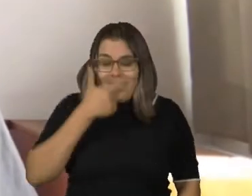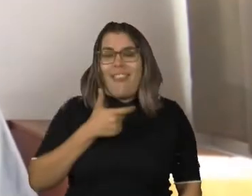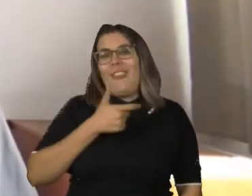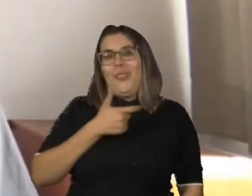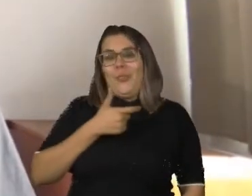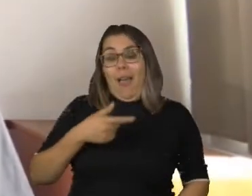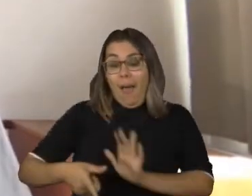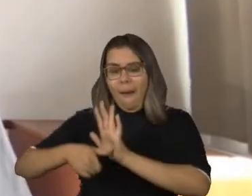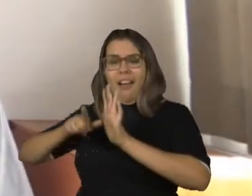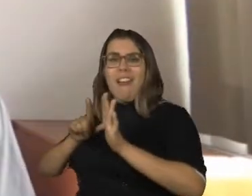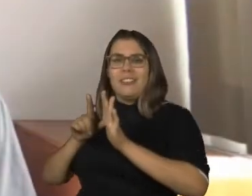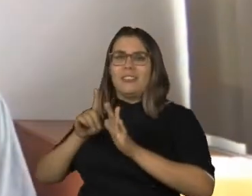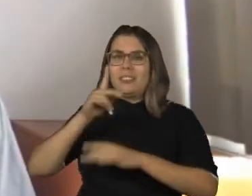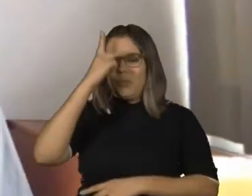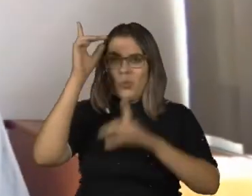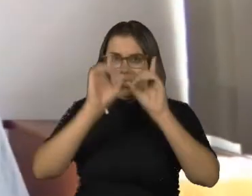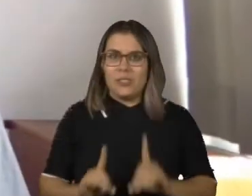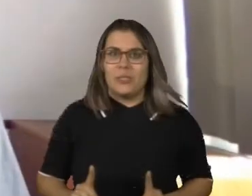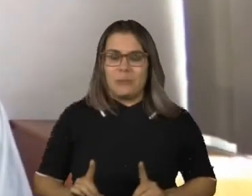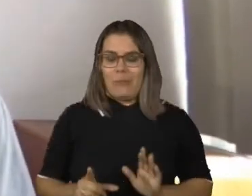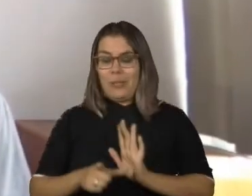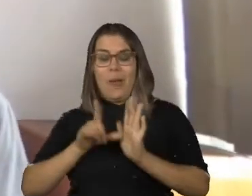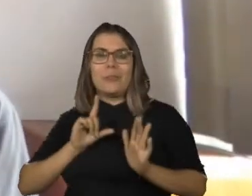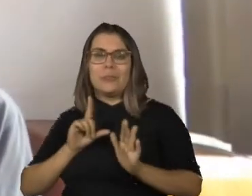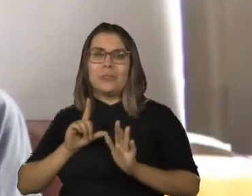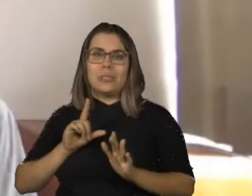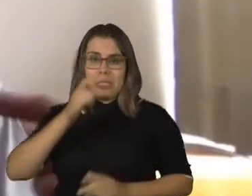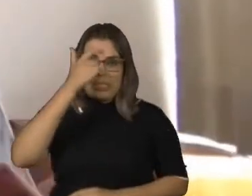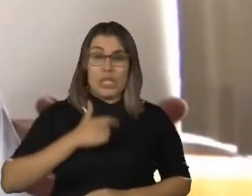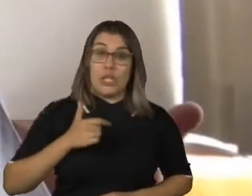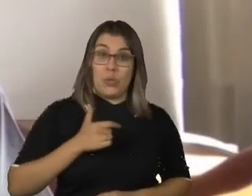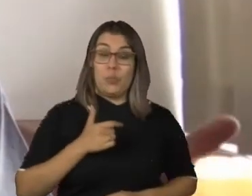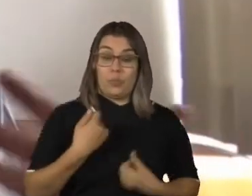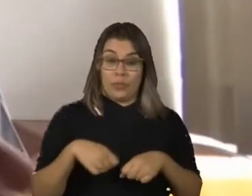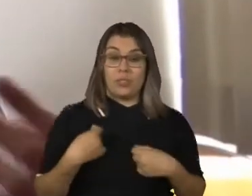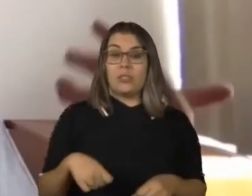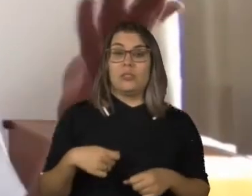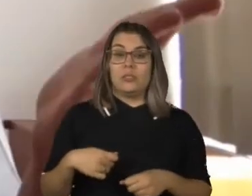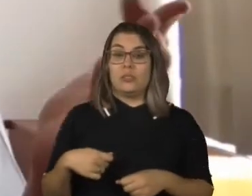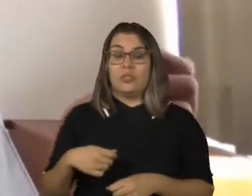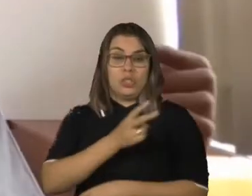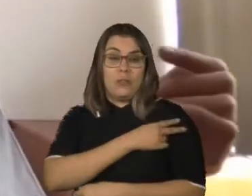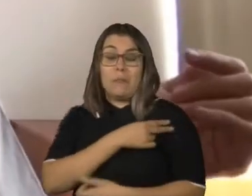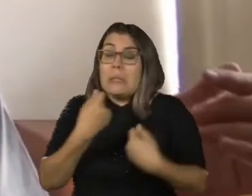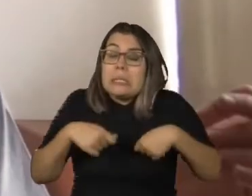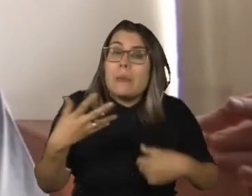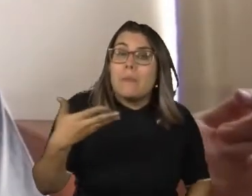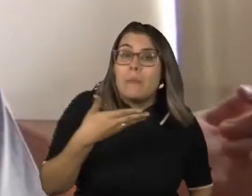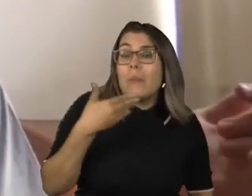deficiente. Mas até mesmo eu, como diretor e produtor com deficiência, preciso melhorar.